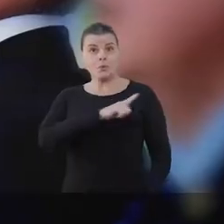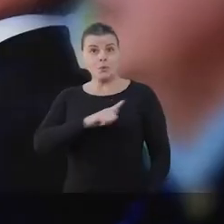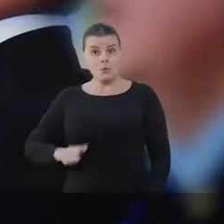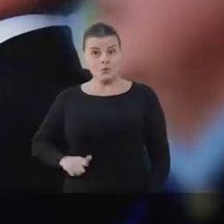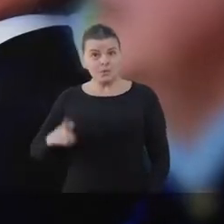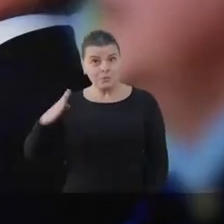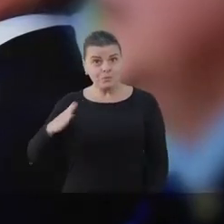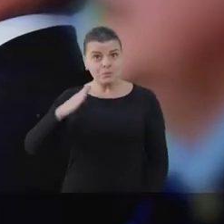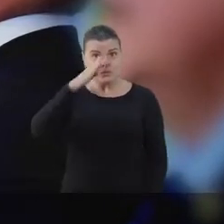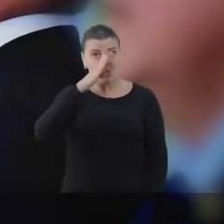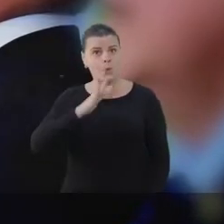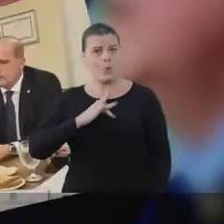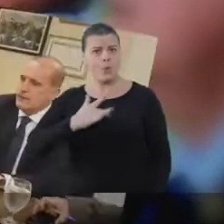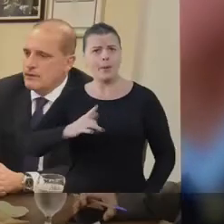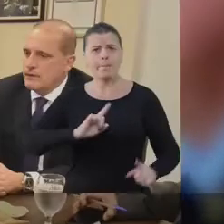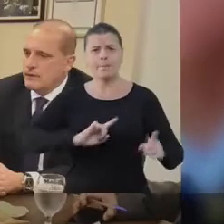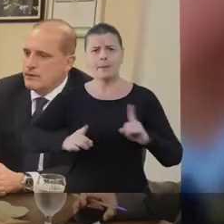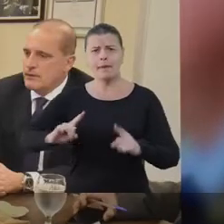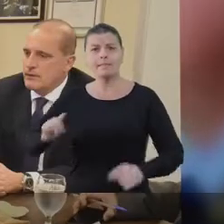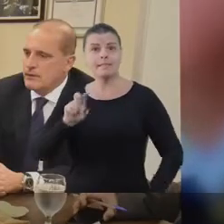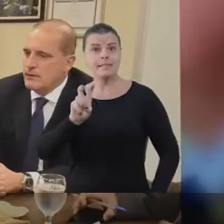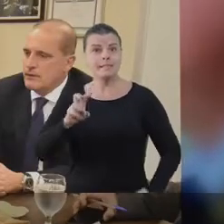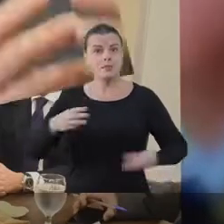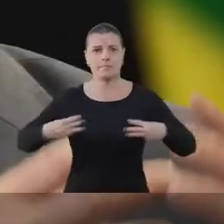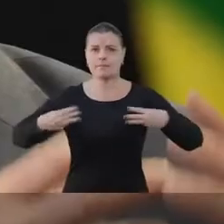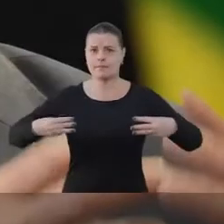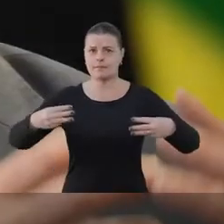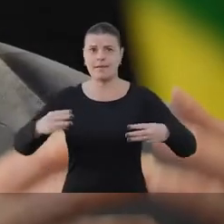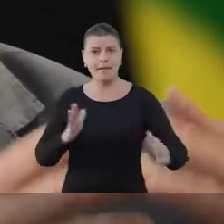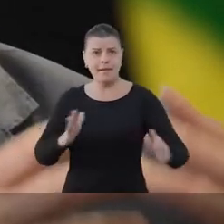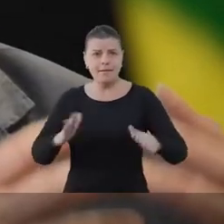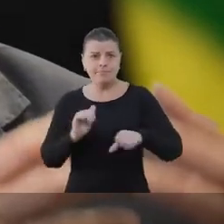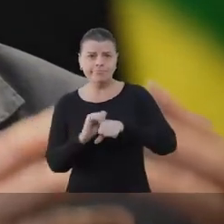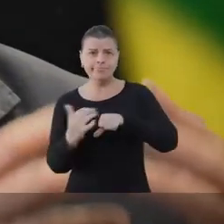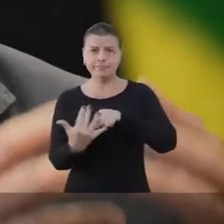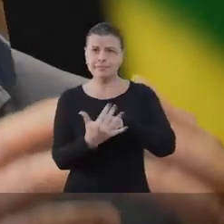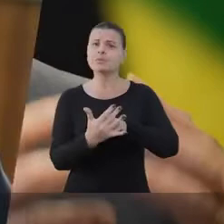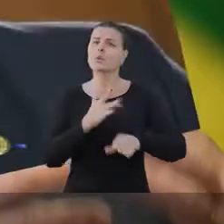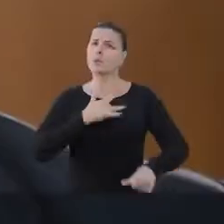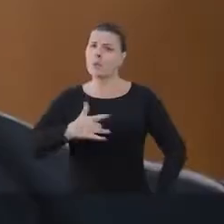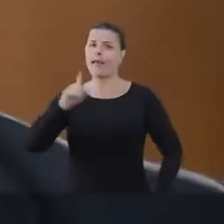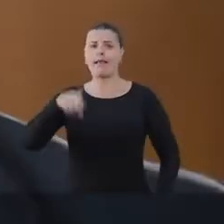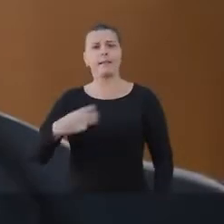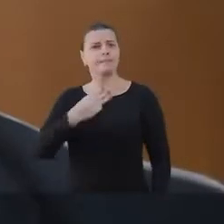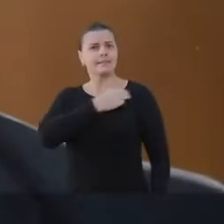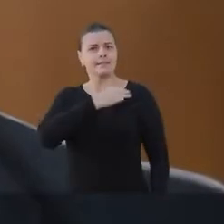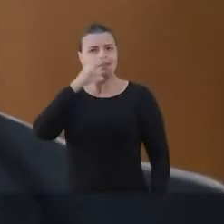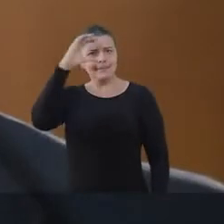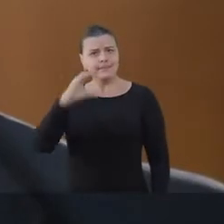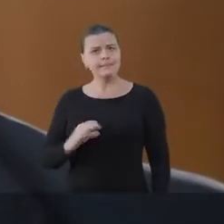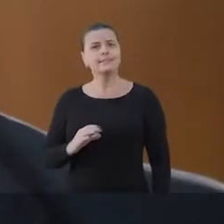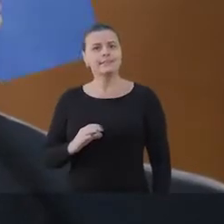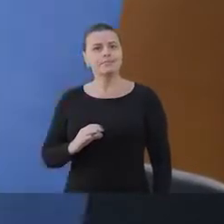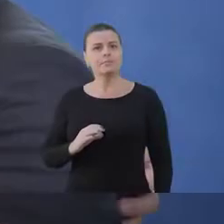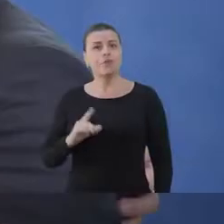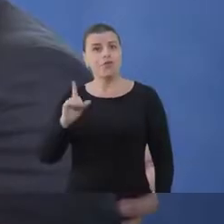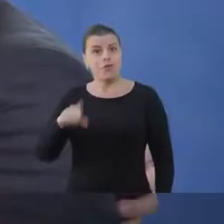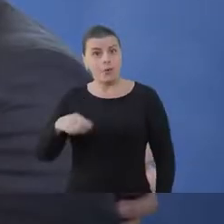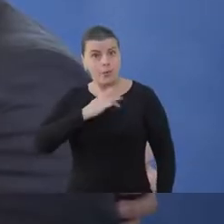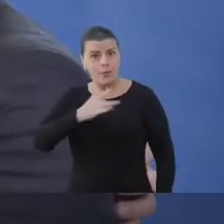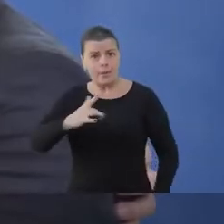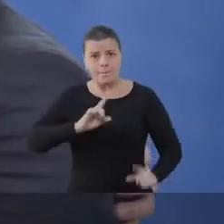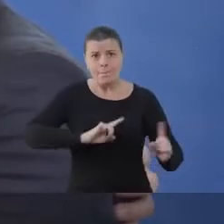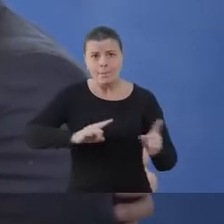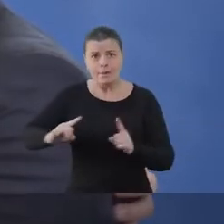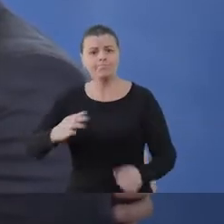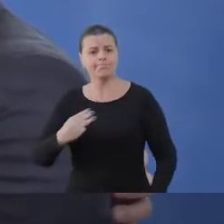No governo Bolsonaro, o Nix chefiou cinco ministérios. Durante a pandemia, era ele o ministro da cidadania. Foi